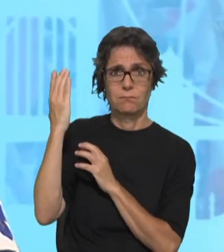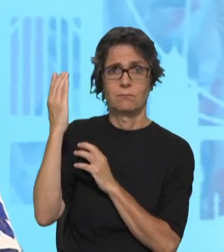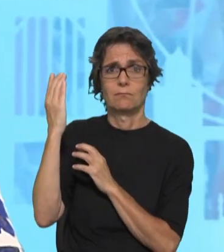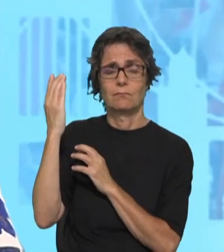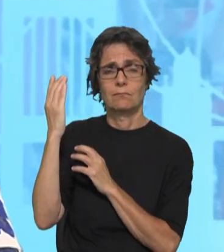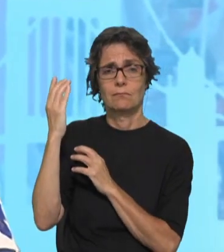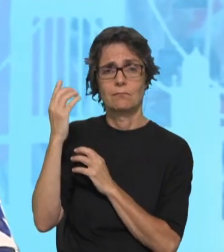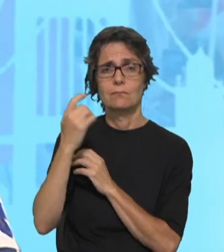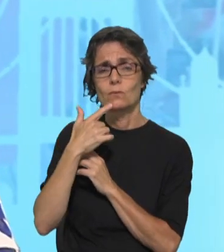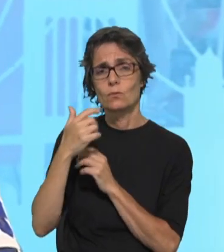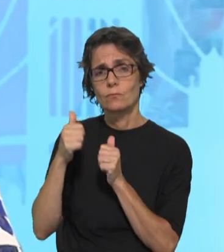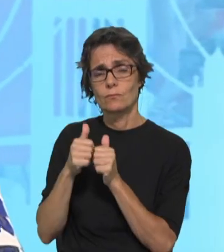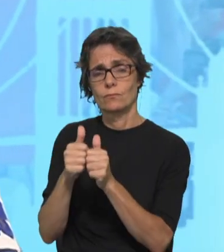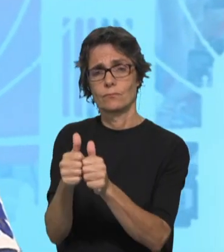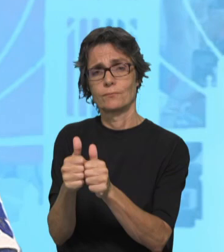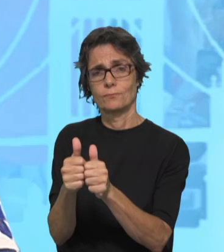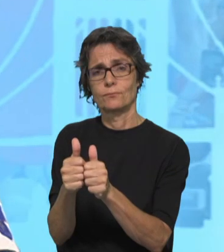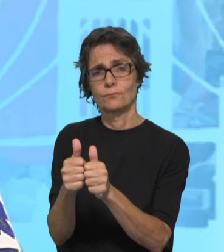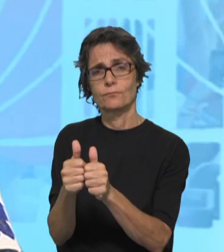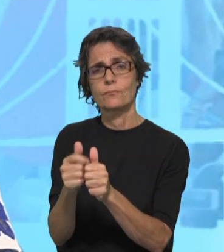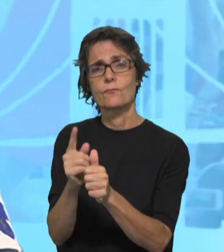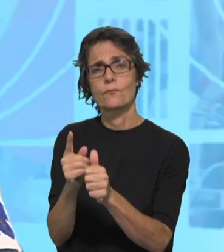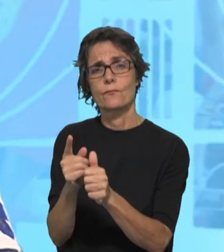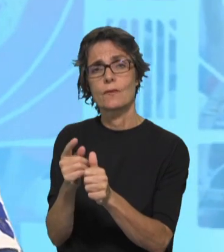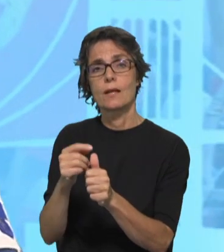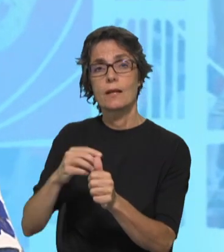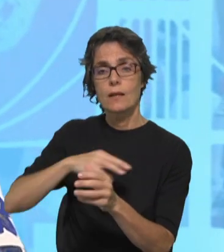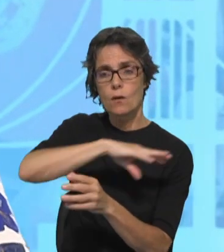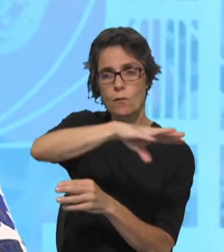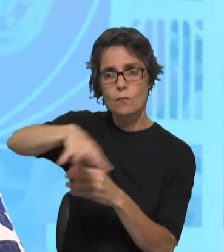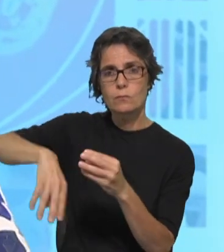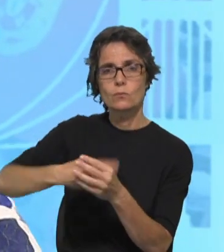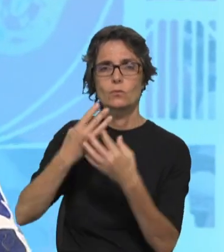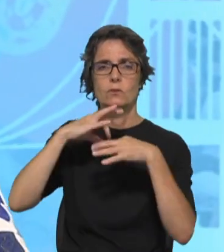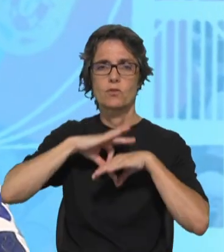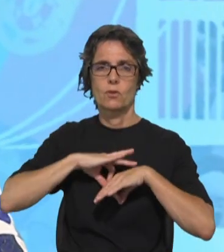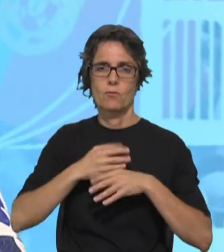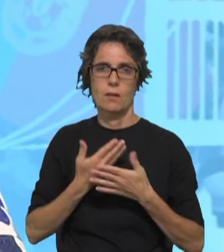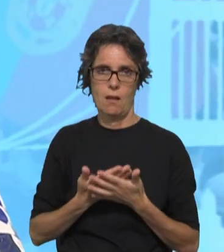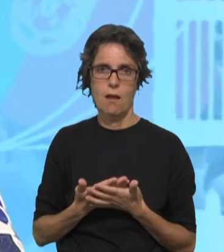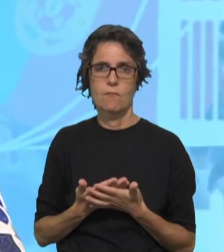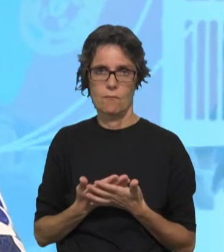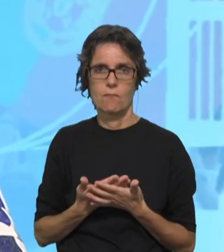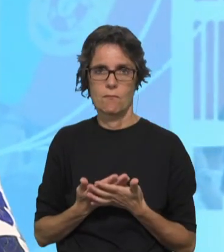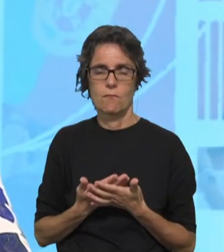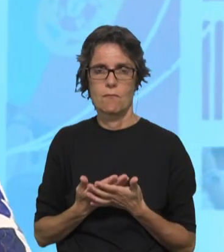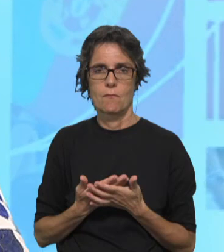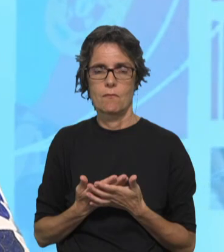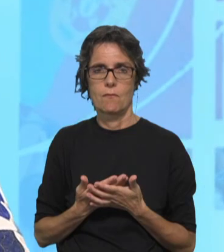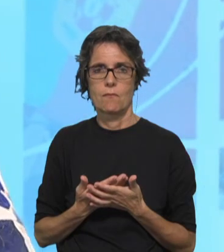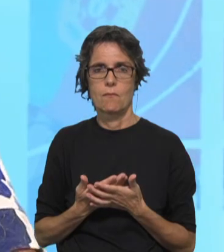acompanhado pela ideia de que há uma espiritualidade que é indispensável para que o caminho não se torne